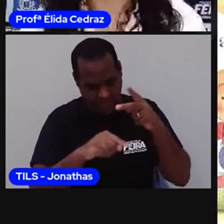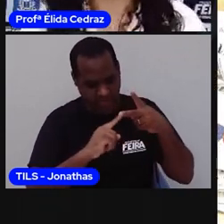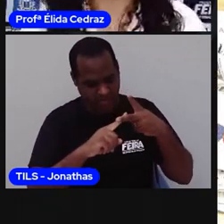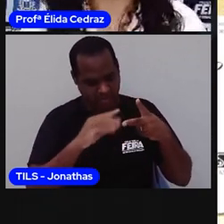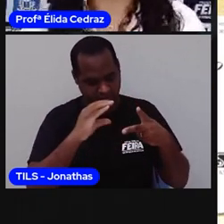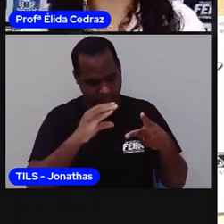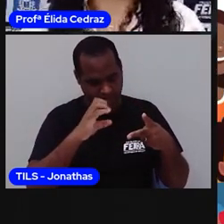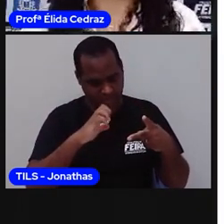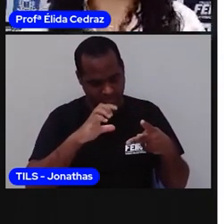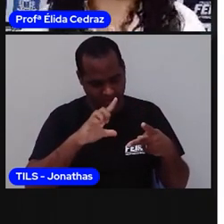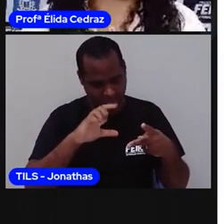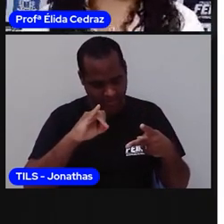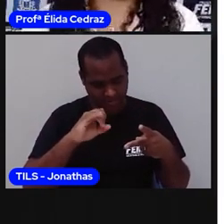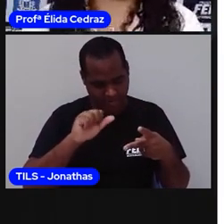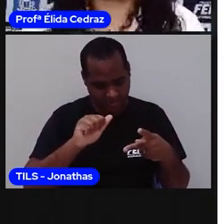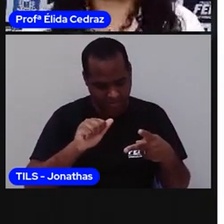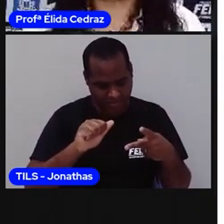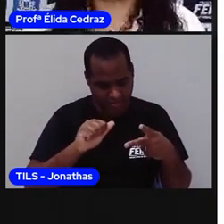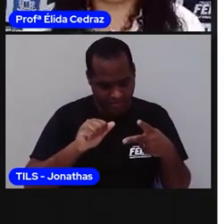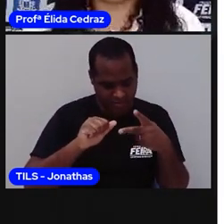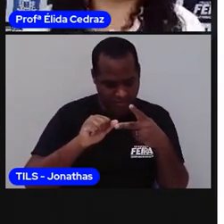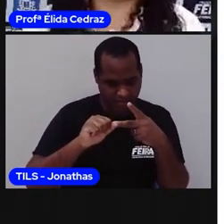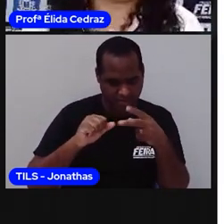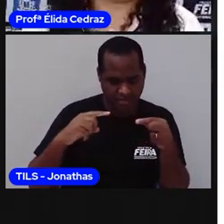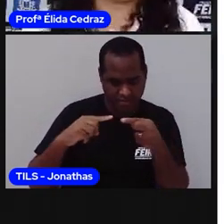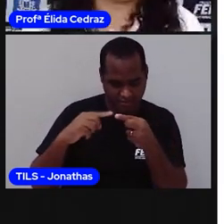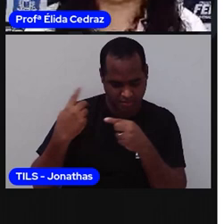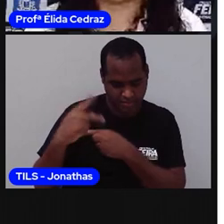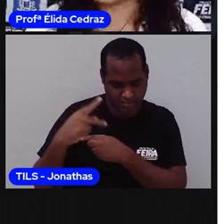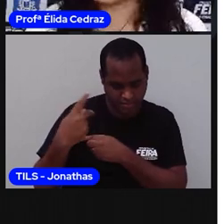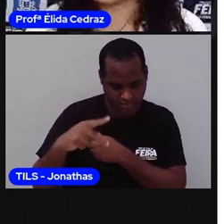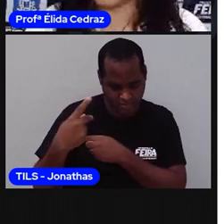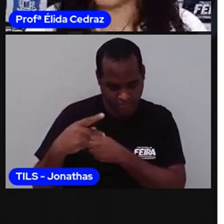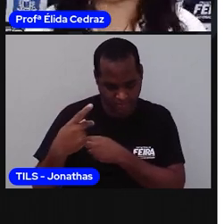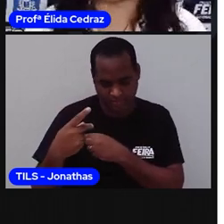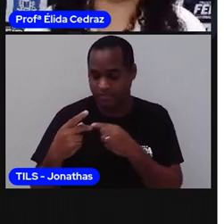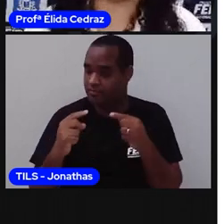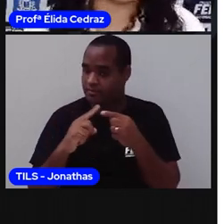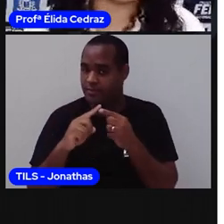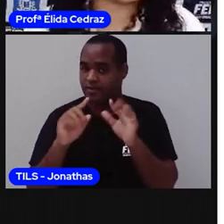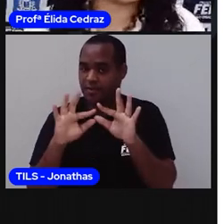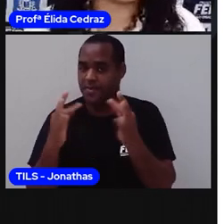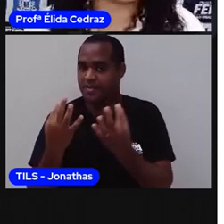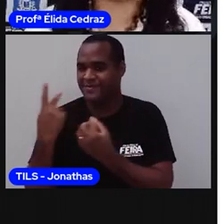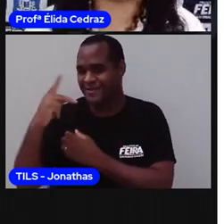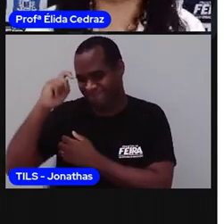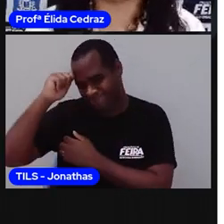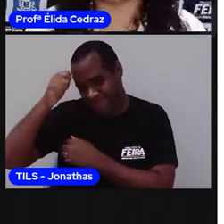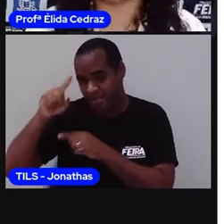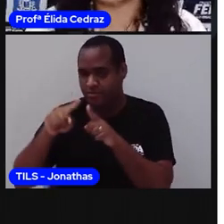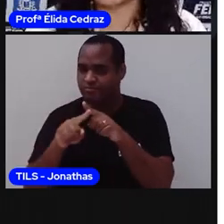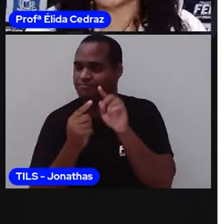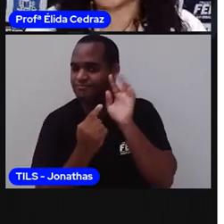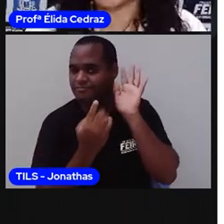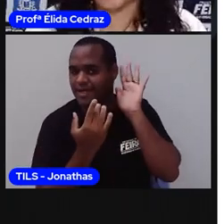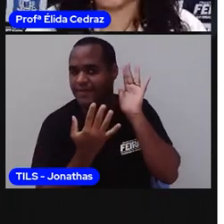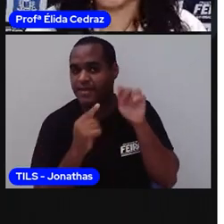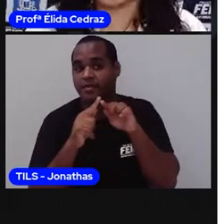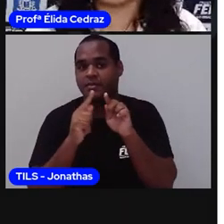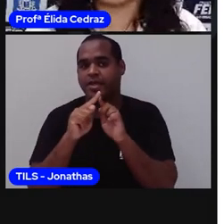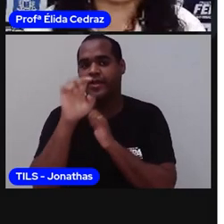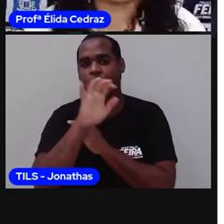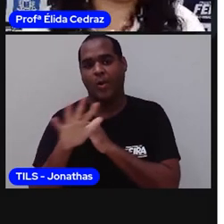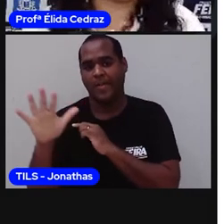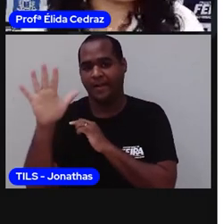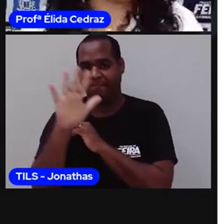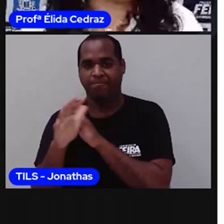Conhecemos também a tradição de muitas comunidades. As comunidades quilombolas, as comunidades indígenas e dos imigrantes europeus.